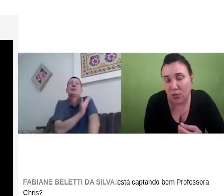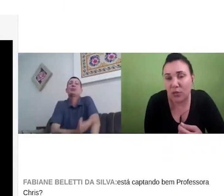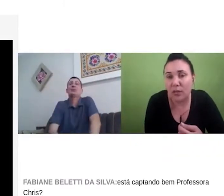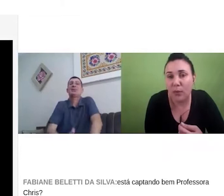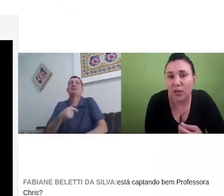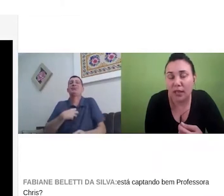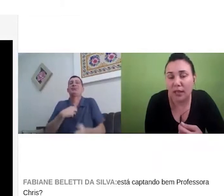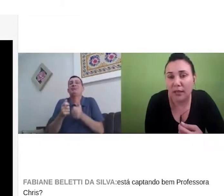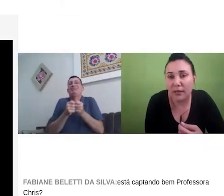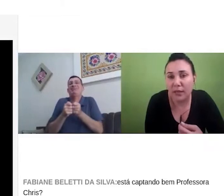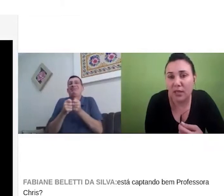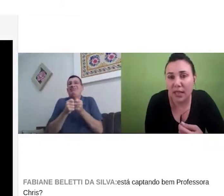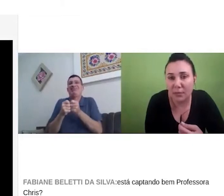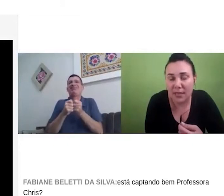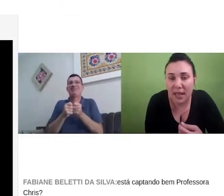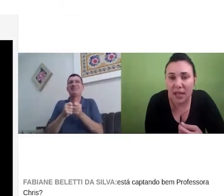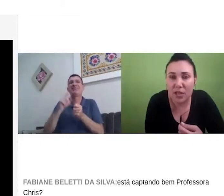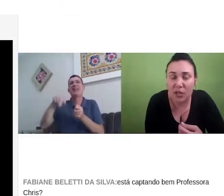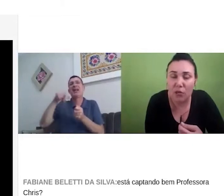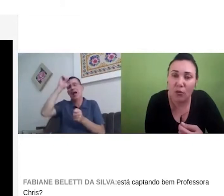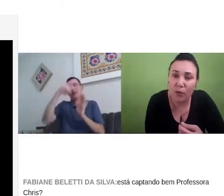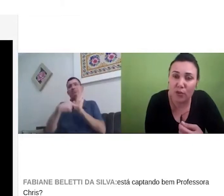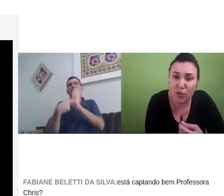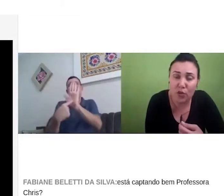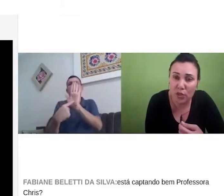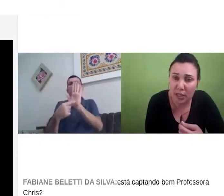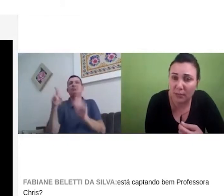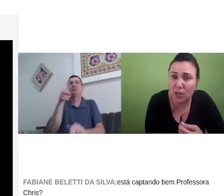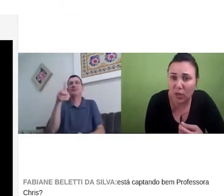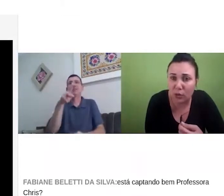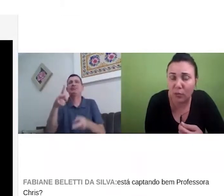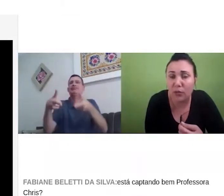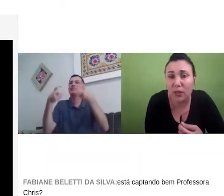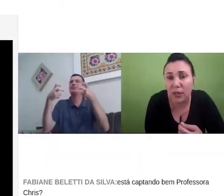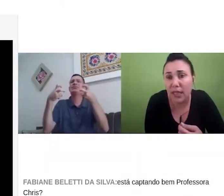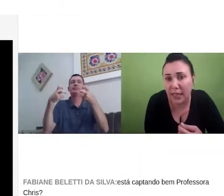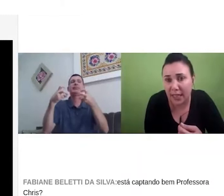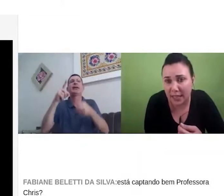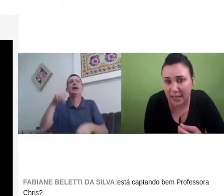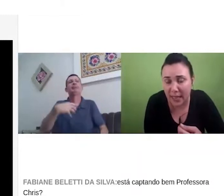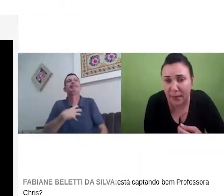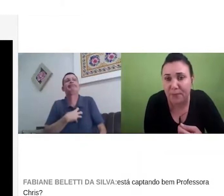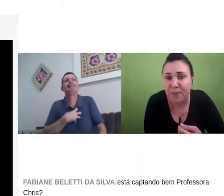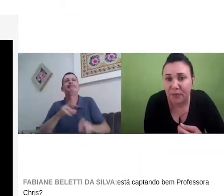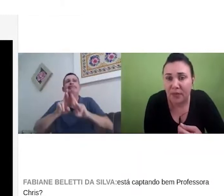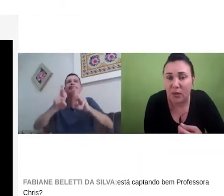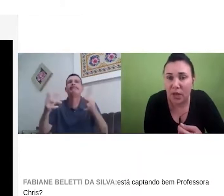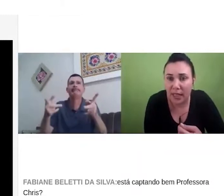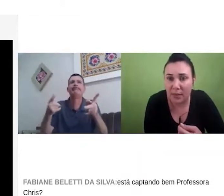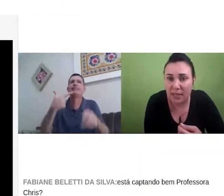intérprete está junto, ele pode, né, traduzir aquela mensagem ou o professor pode ir diretamente no aluno e perguntar o que ele queria dizer